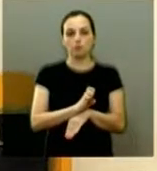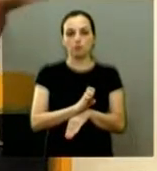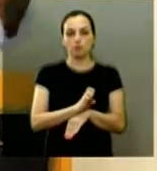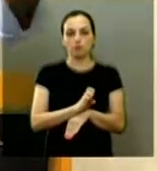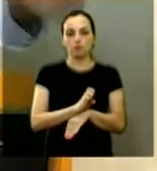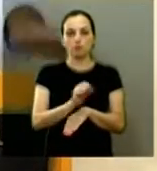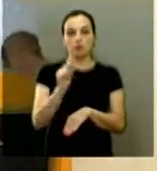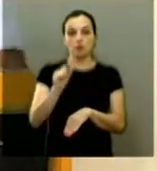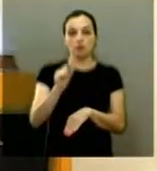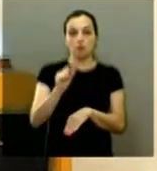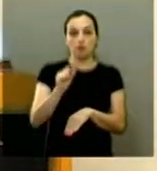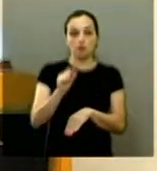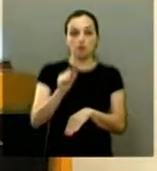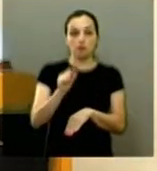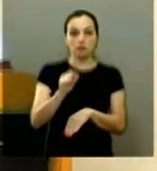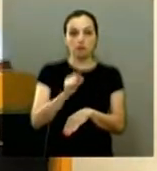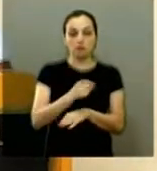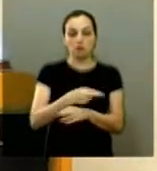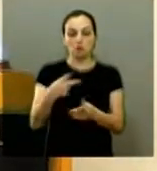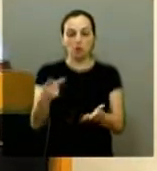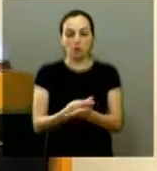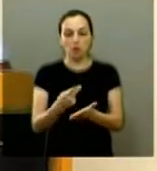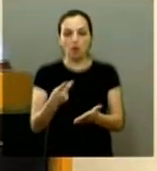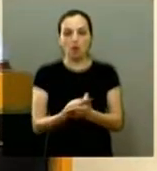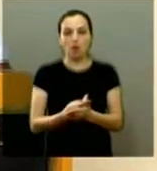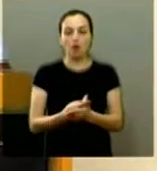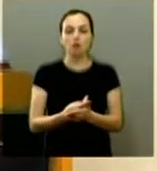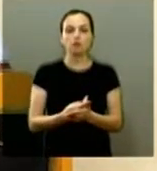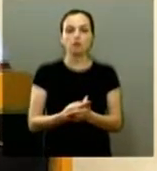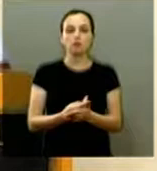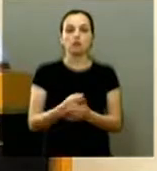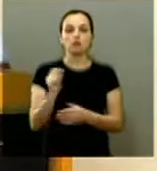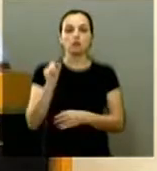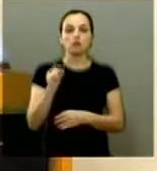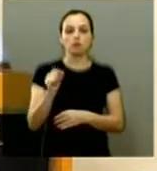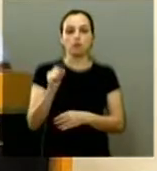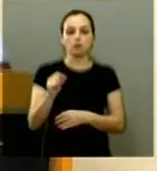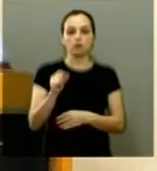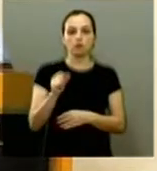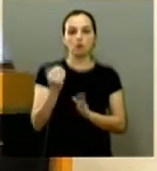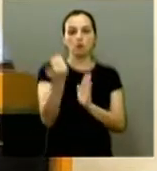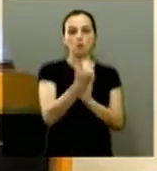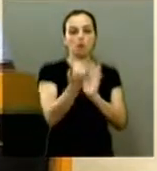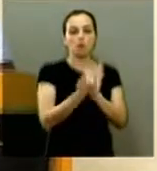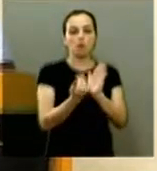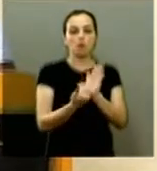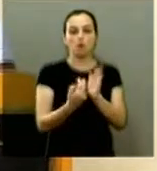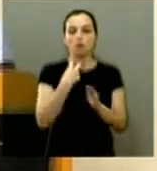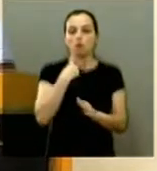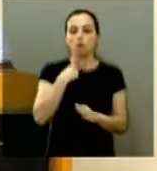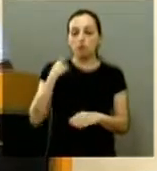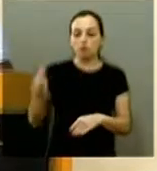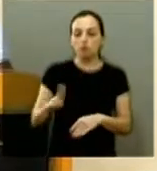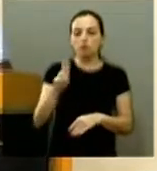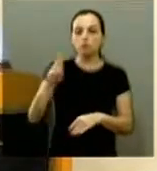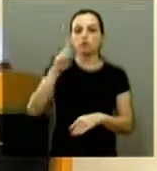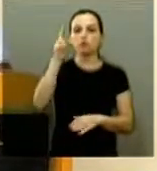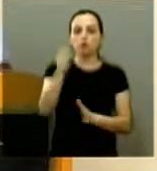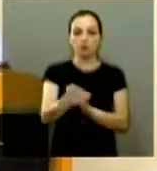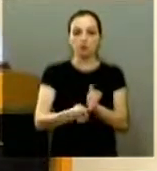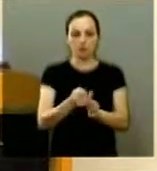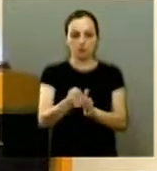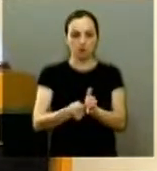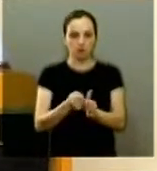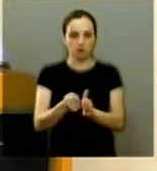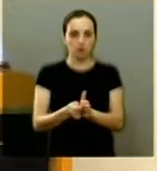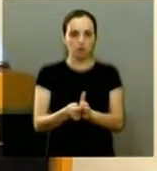por esse absurdo a justiça condenou a prefeitura e o governo do estado o programa não pode ser mais utilizado aqui na nossa cidade